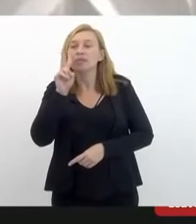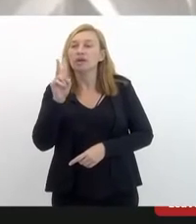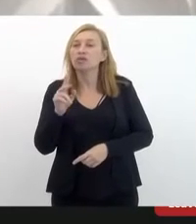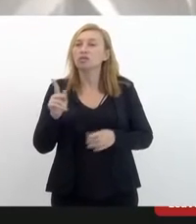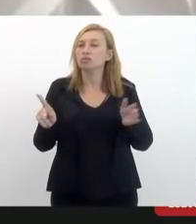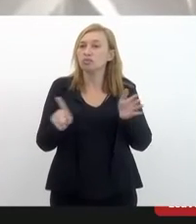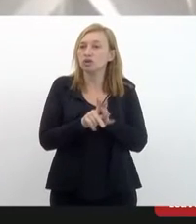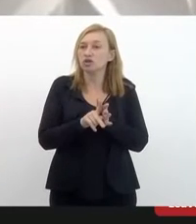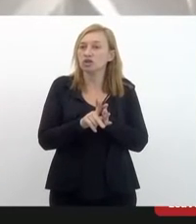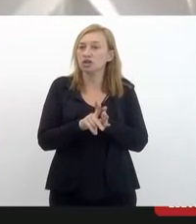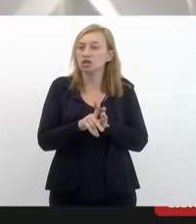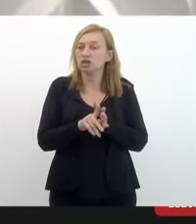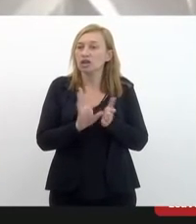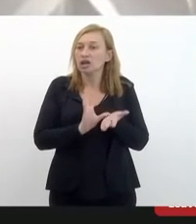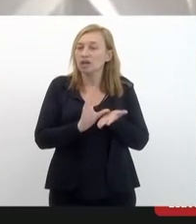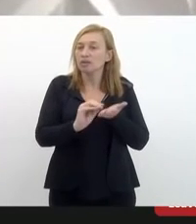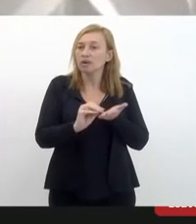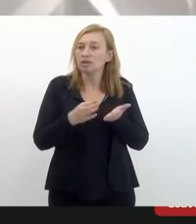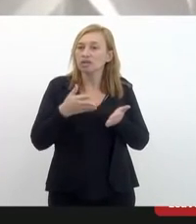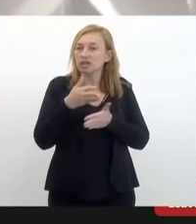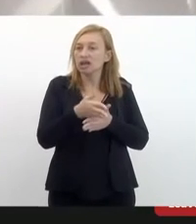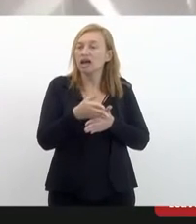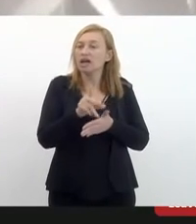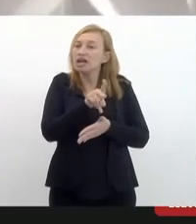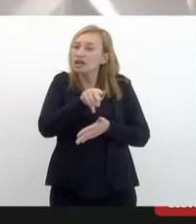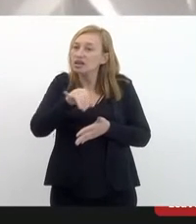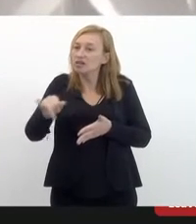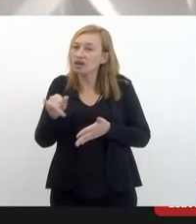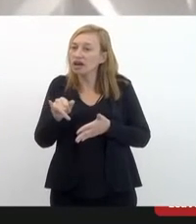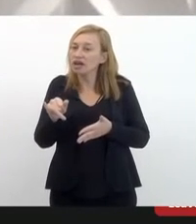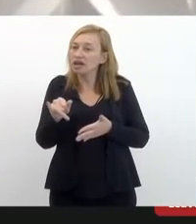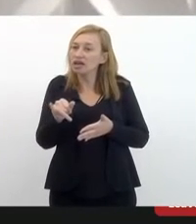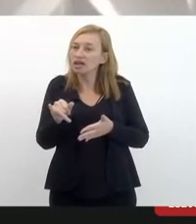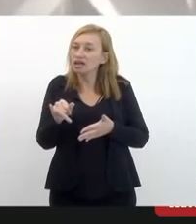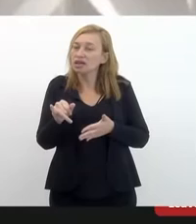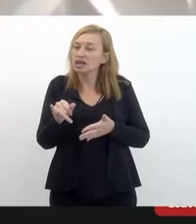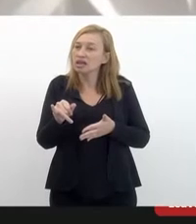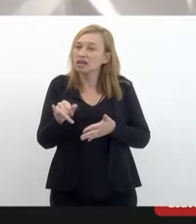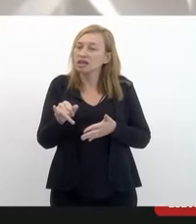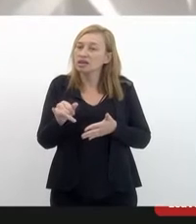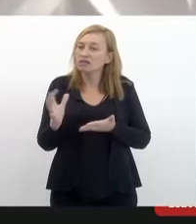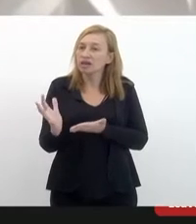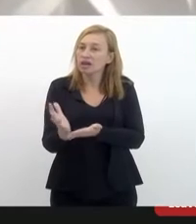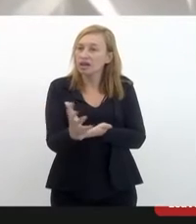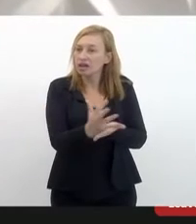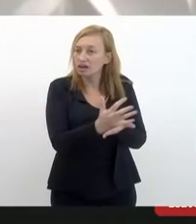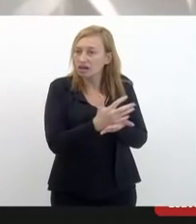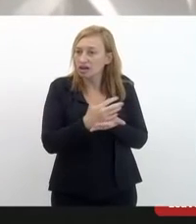quando o projeto entrar em pauta, ele vai entrar em pauta e vai colher